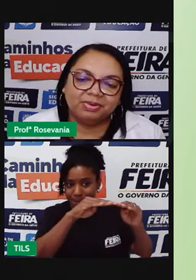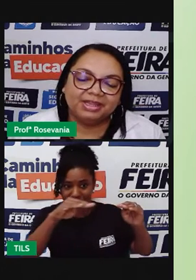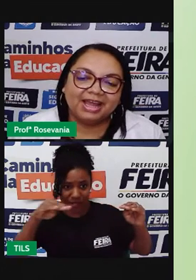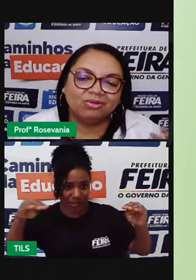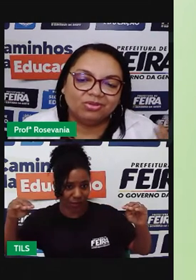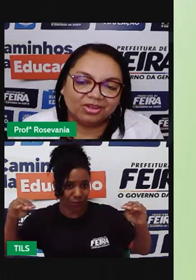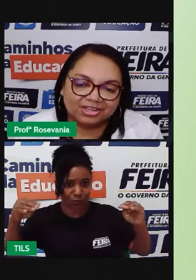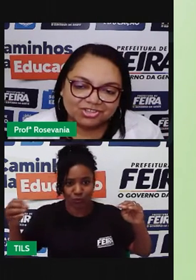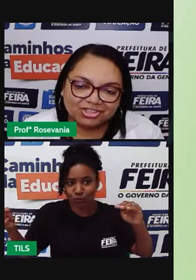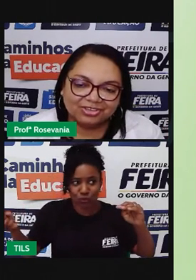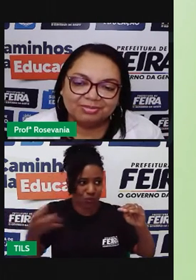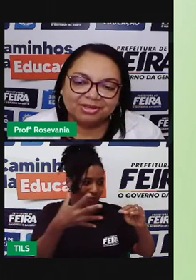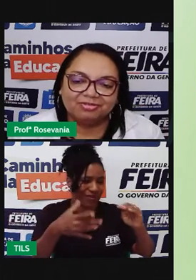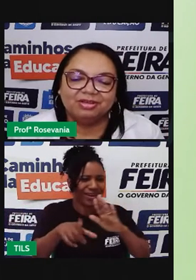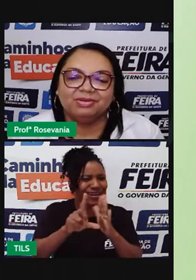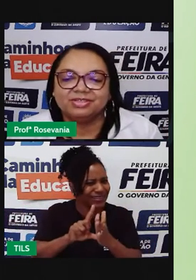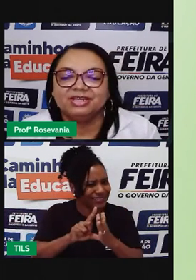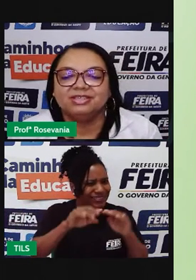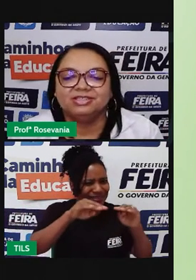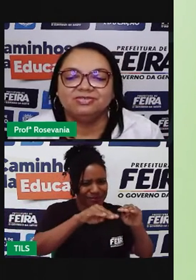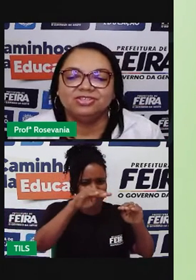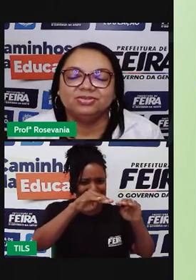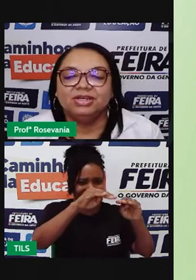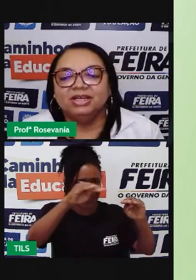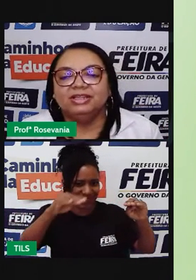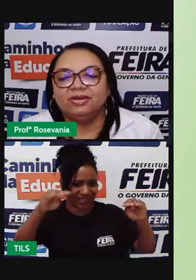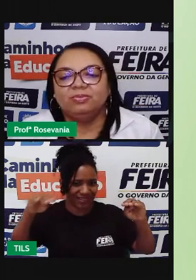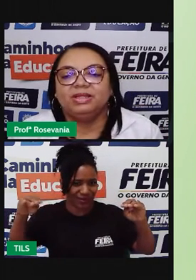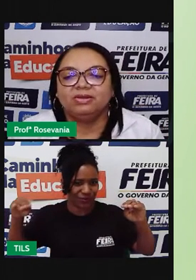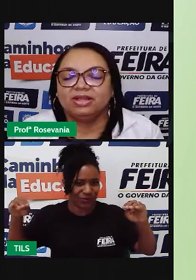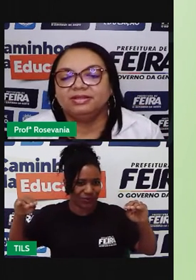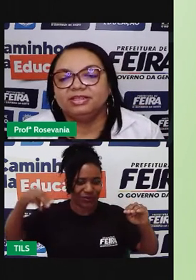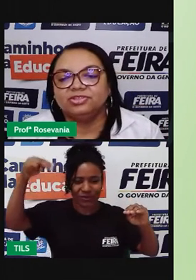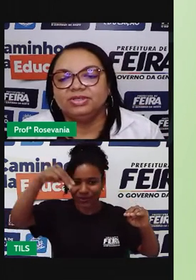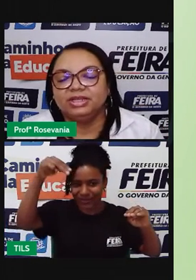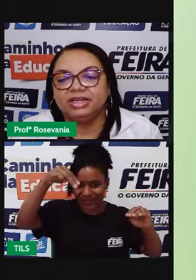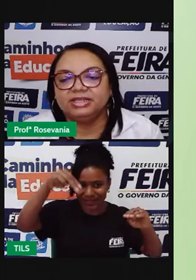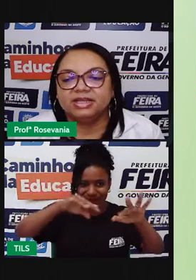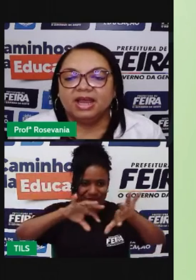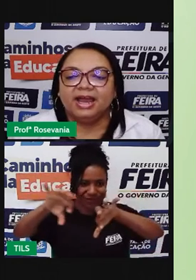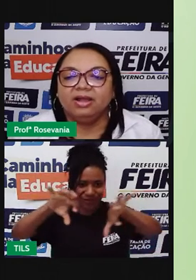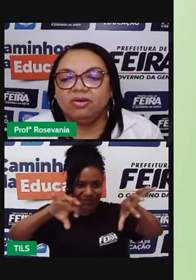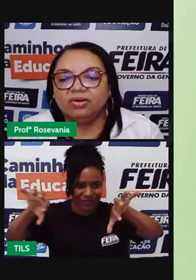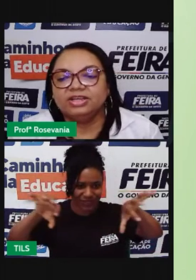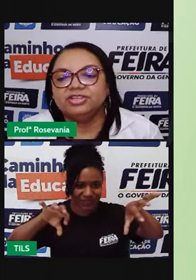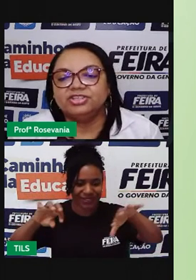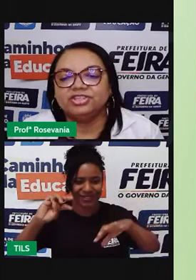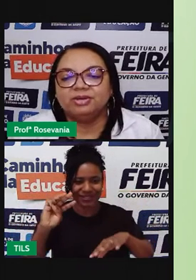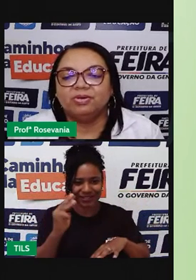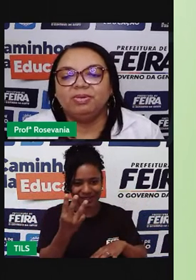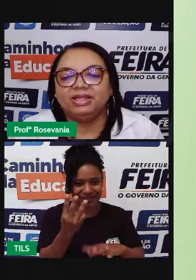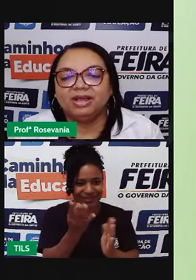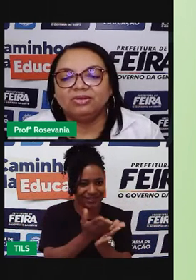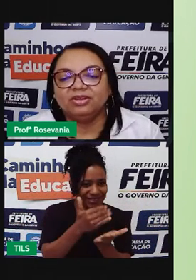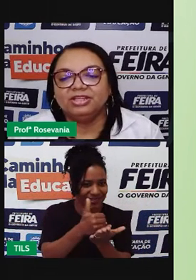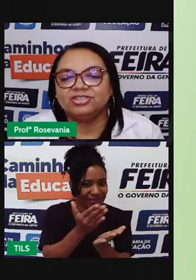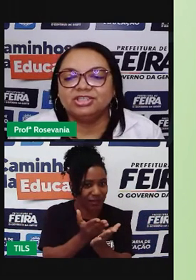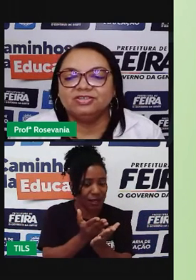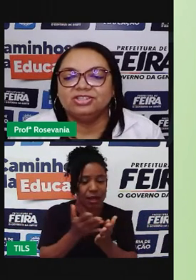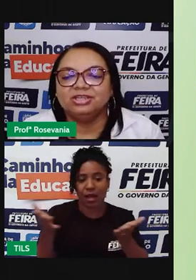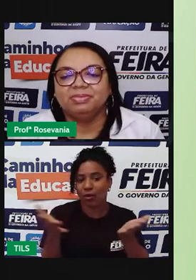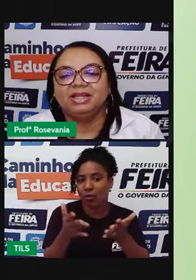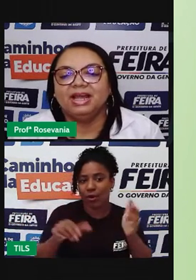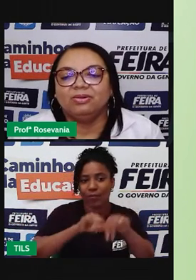chamado de planalto nordestino, lembra que eu falei para vocês, que dividiu, né, o planalto atlântico em três. Agora, a gente chama o planalto